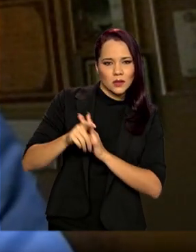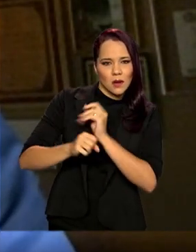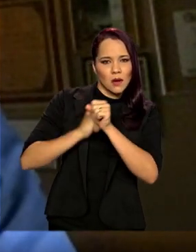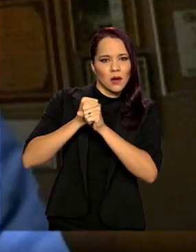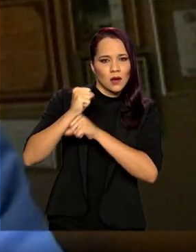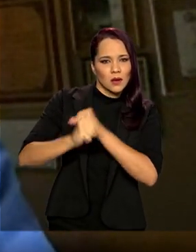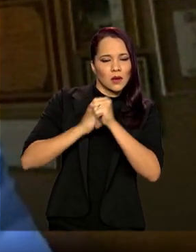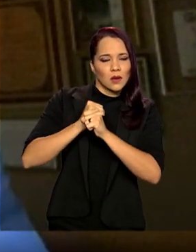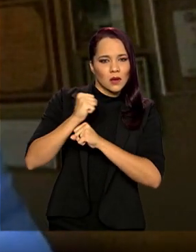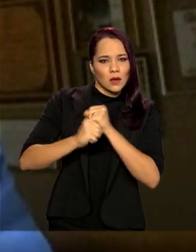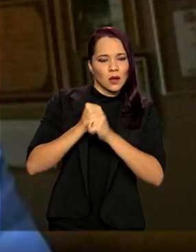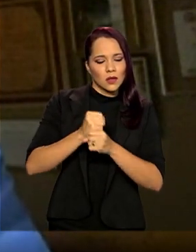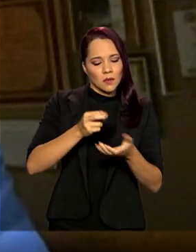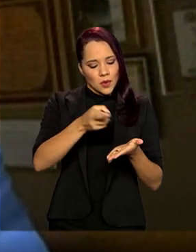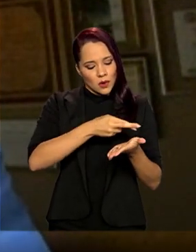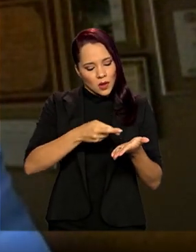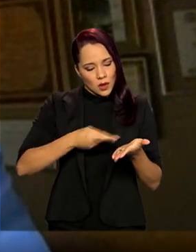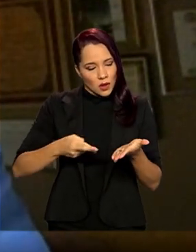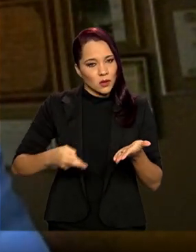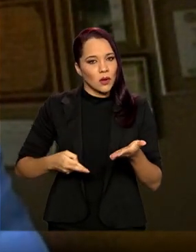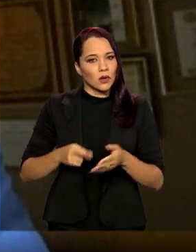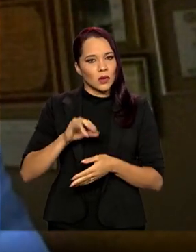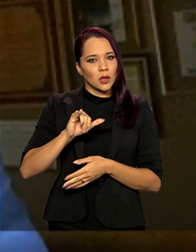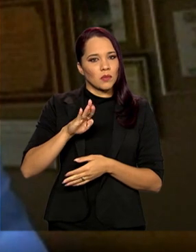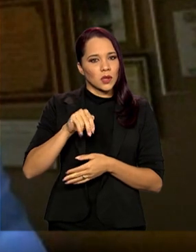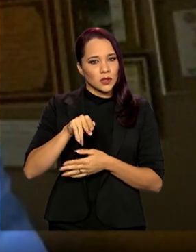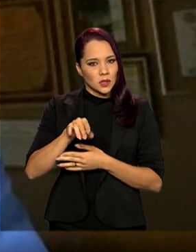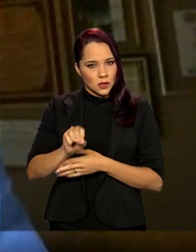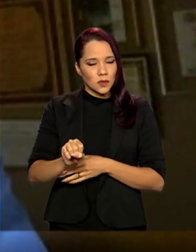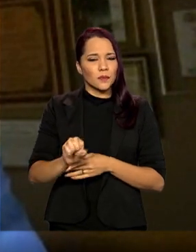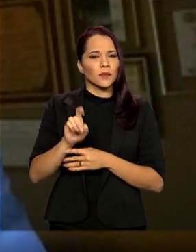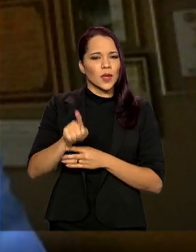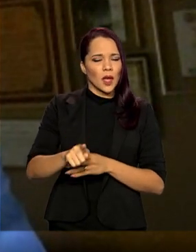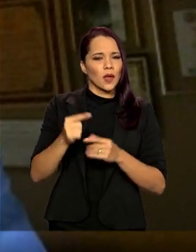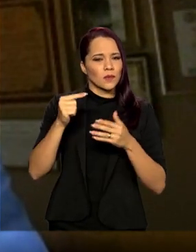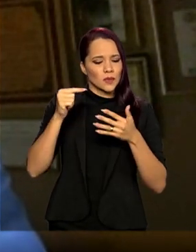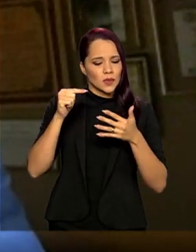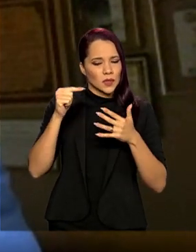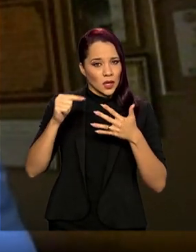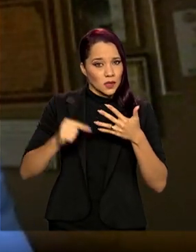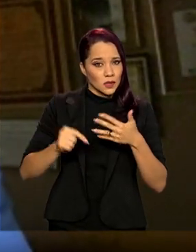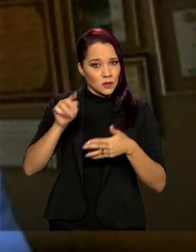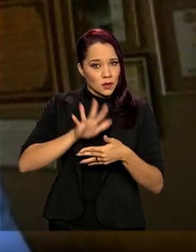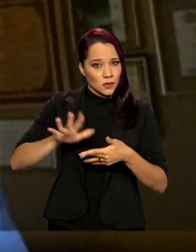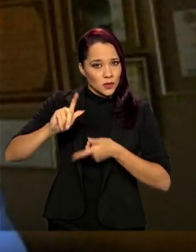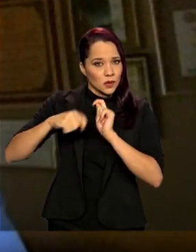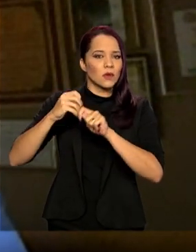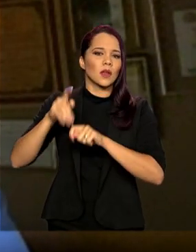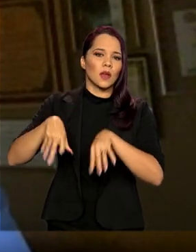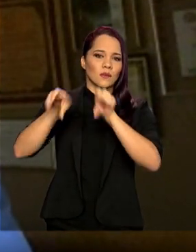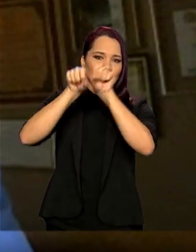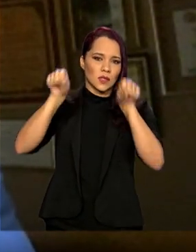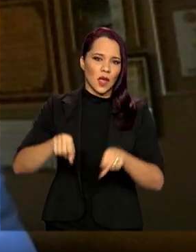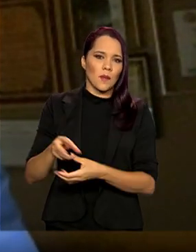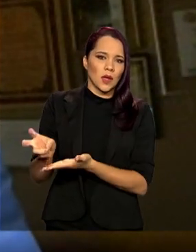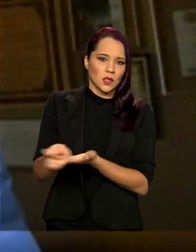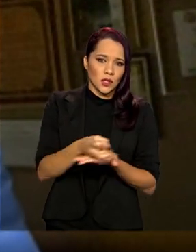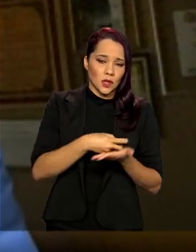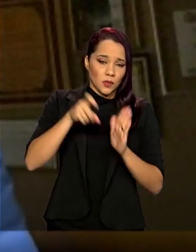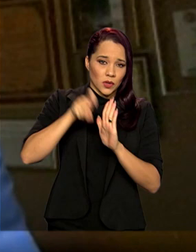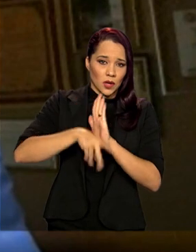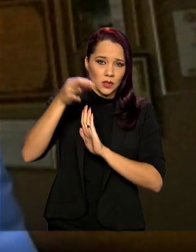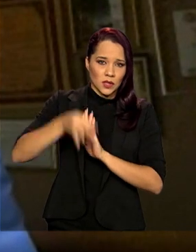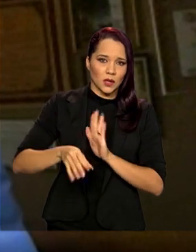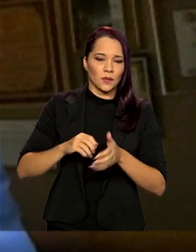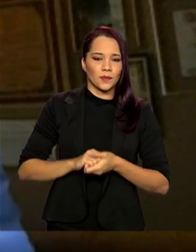pelo relatório do InBusiness, um dos quesitos do ambiente de negócio é o sistema tributário. É o centésimo,